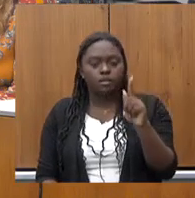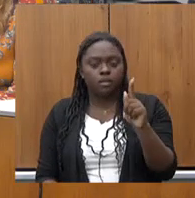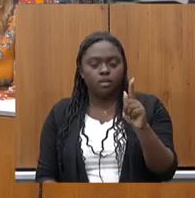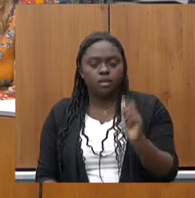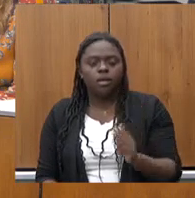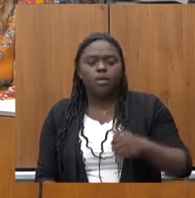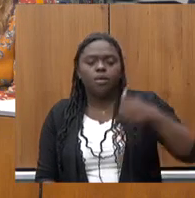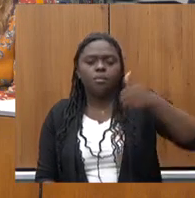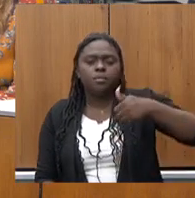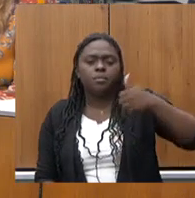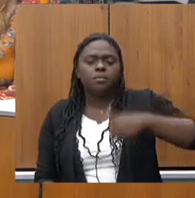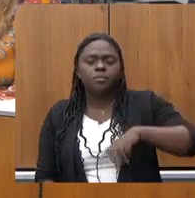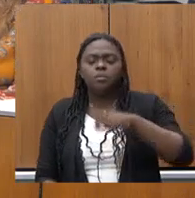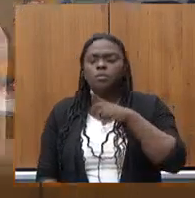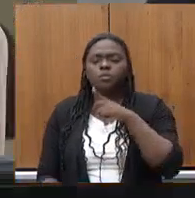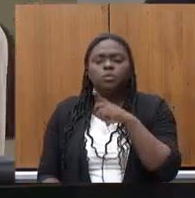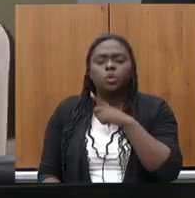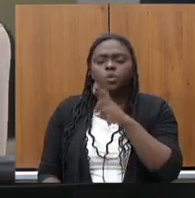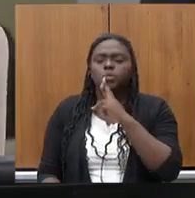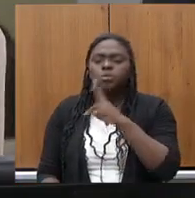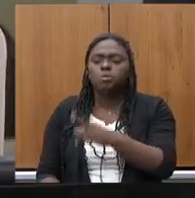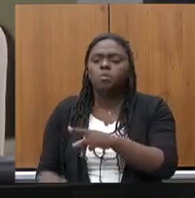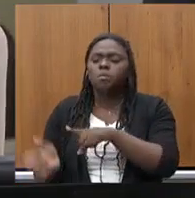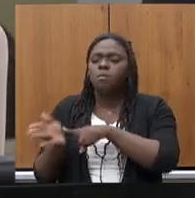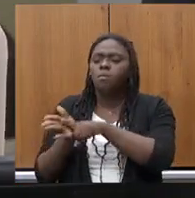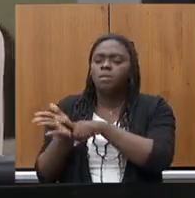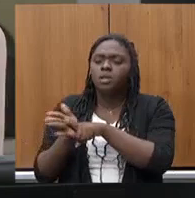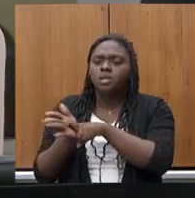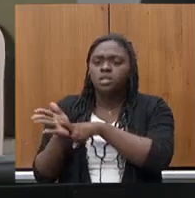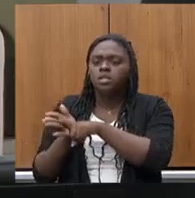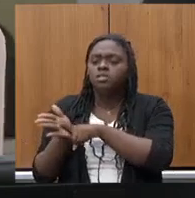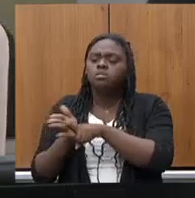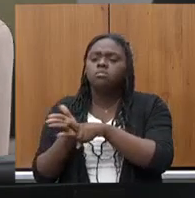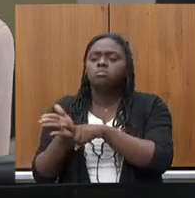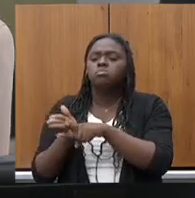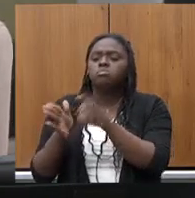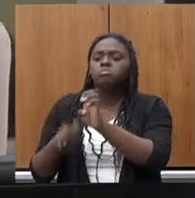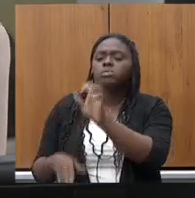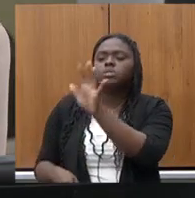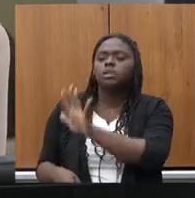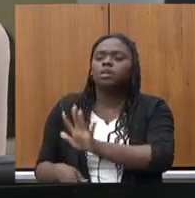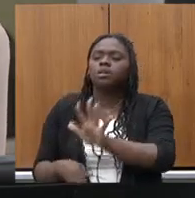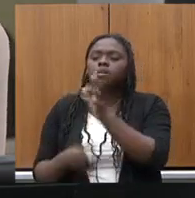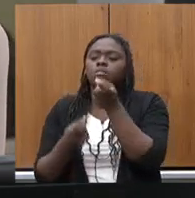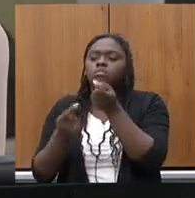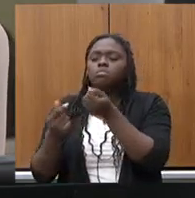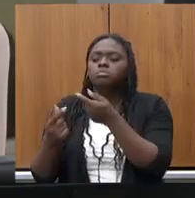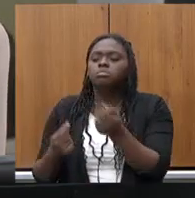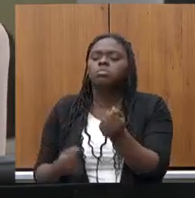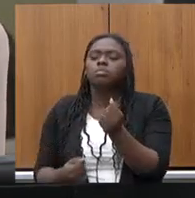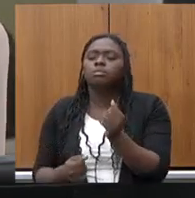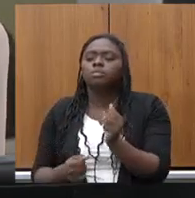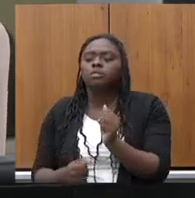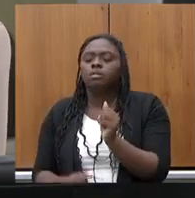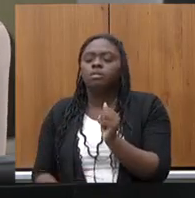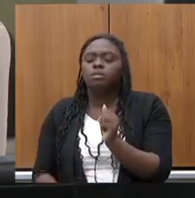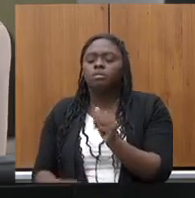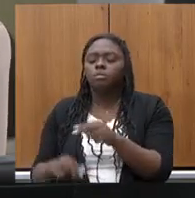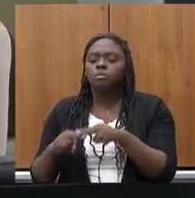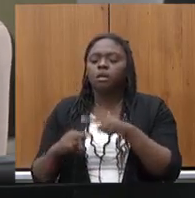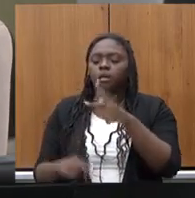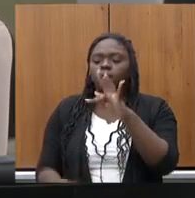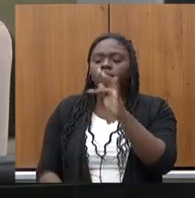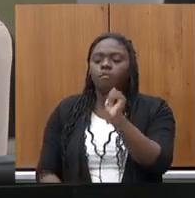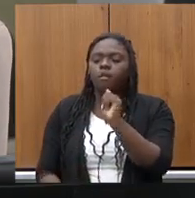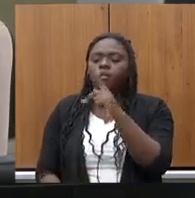algum resultado de pesquisa financiada pelo Estado via a FAPMIC de